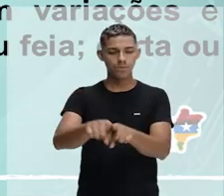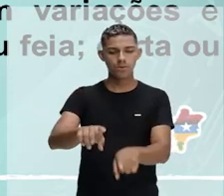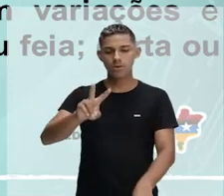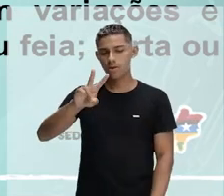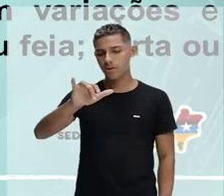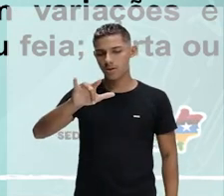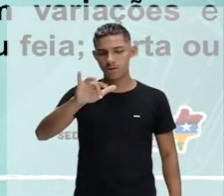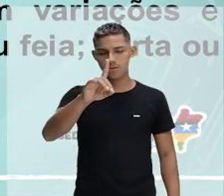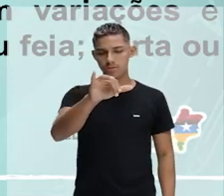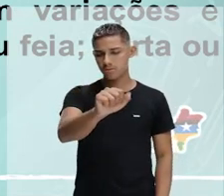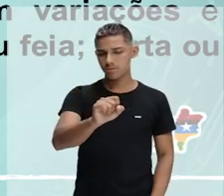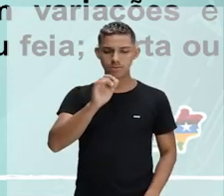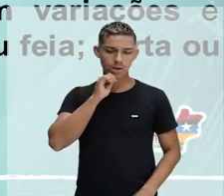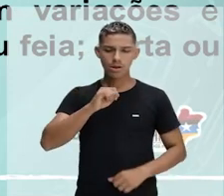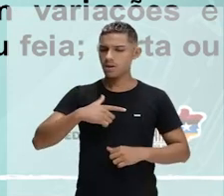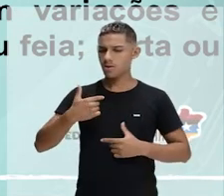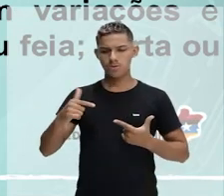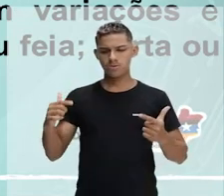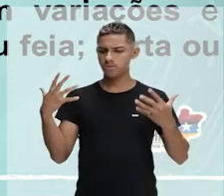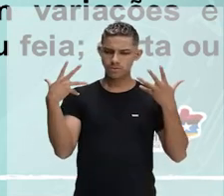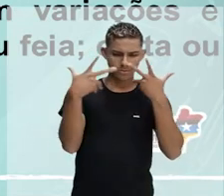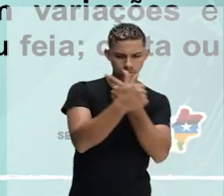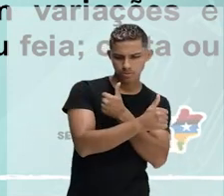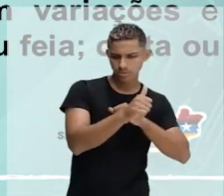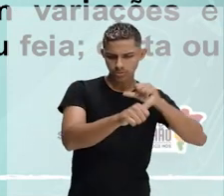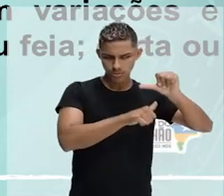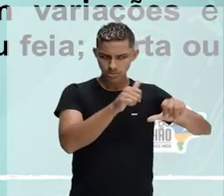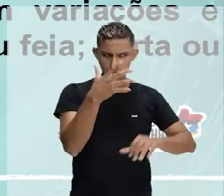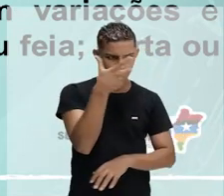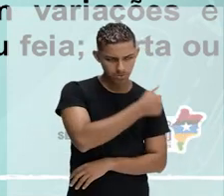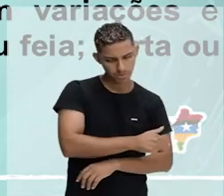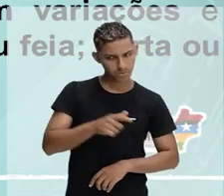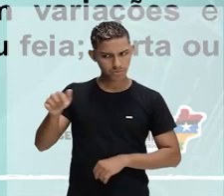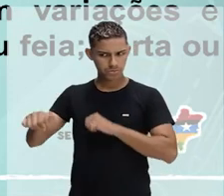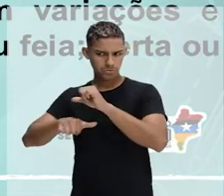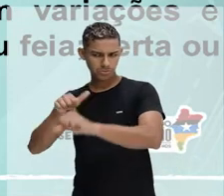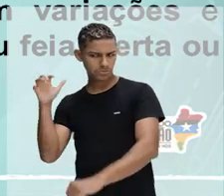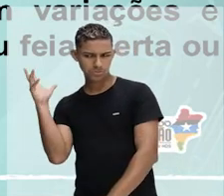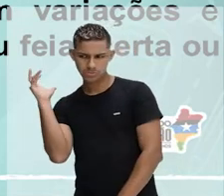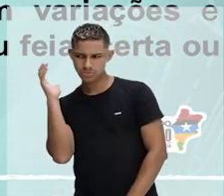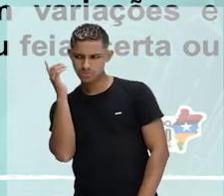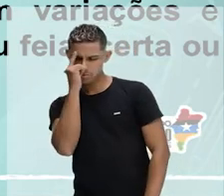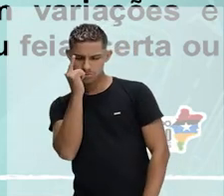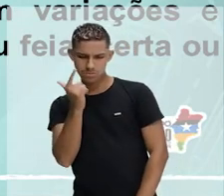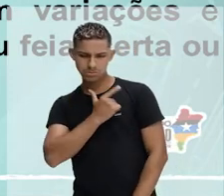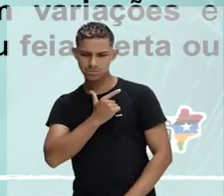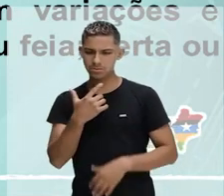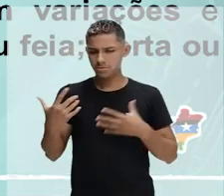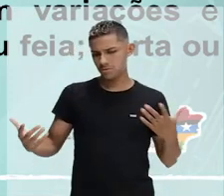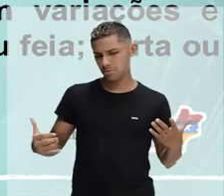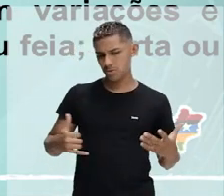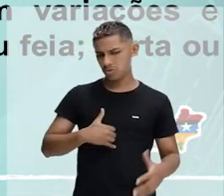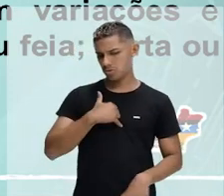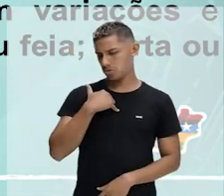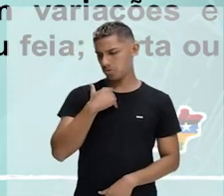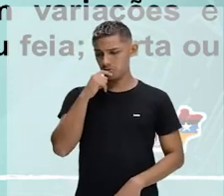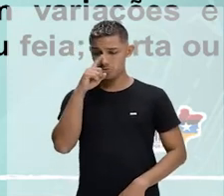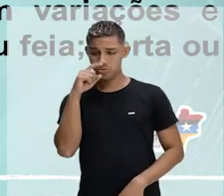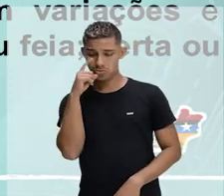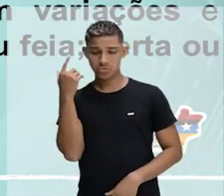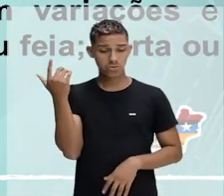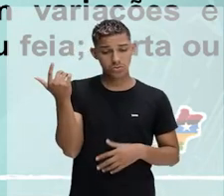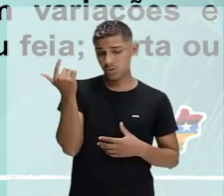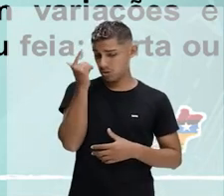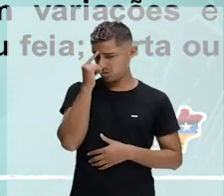Não há variedade bonita ou feia, certa ou errada, elegante ou deselegante. Elas são apenas diferentes e